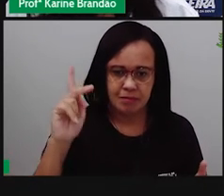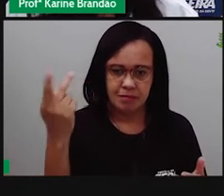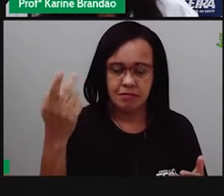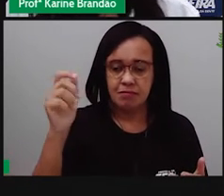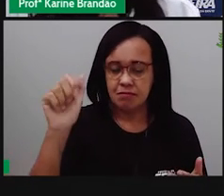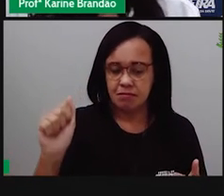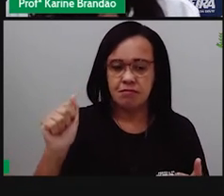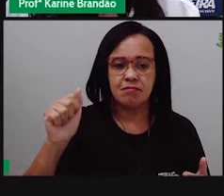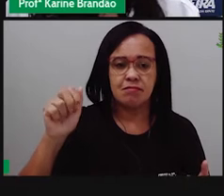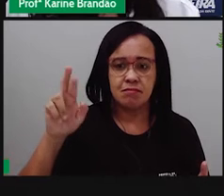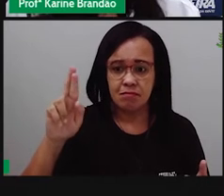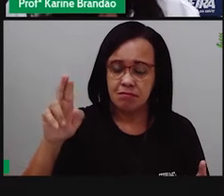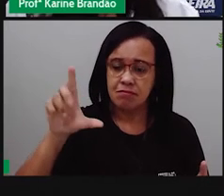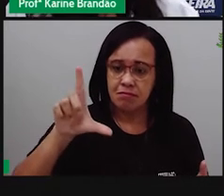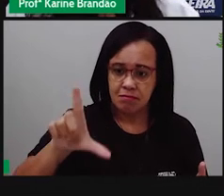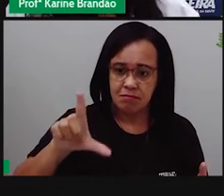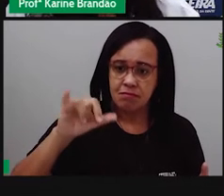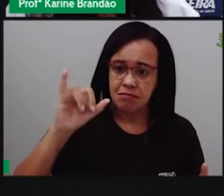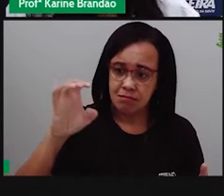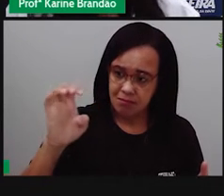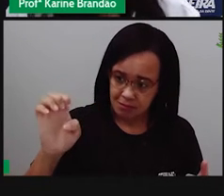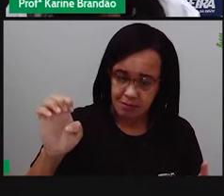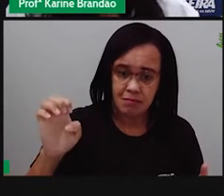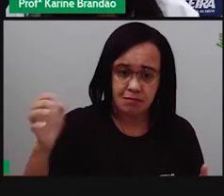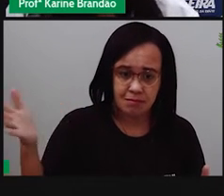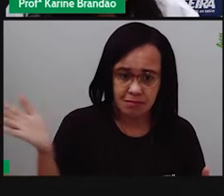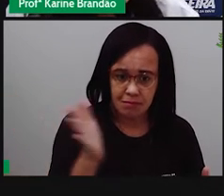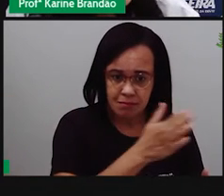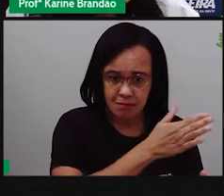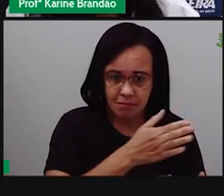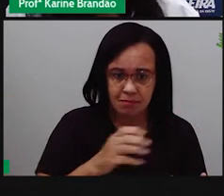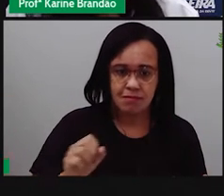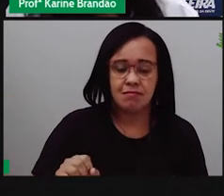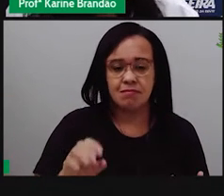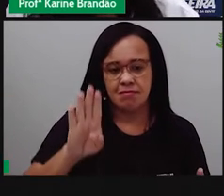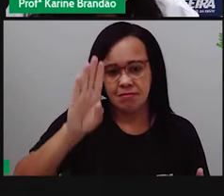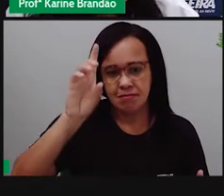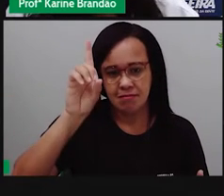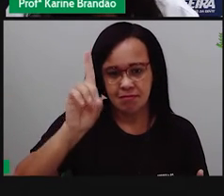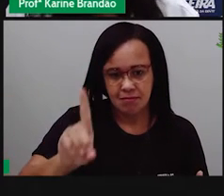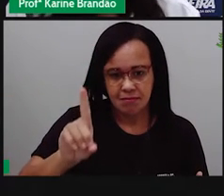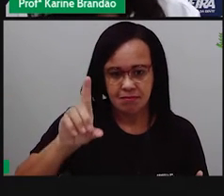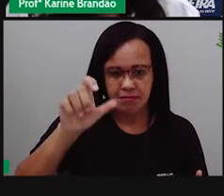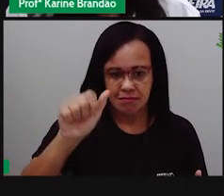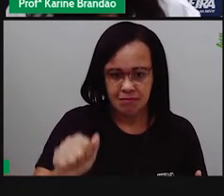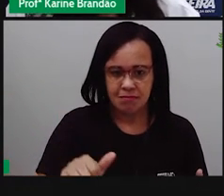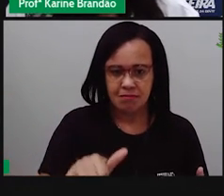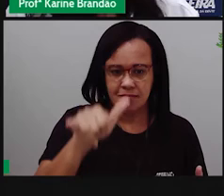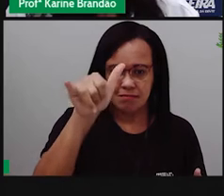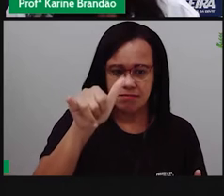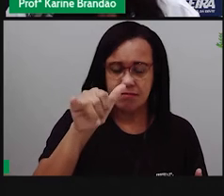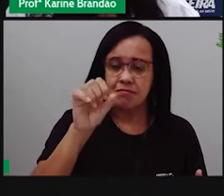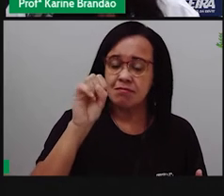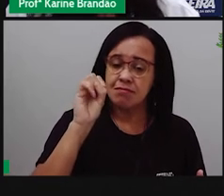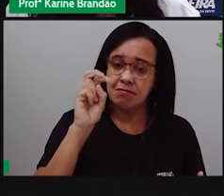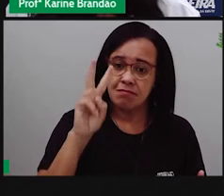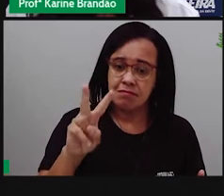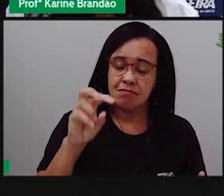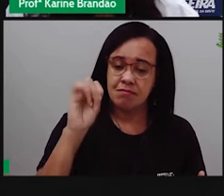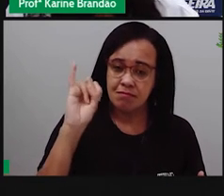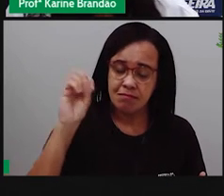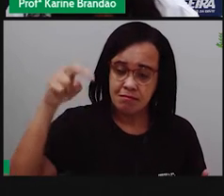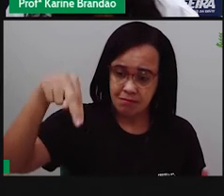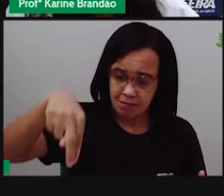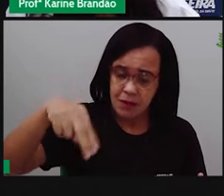estudar, né, sobre essa diversidade, tentar explicar e entender um pouco por que essa diversidade,